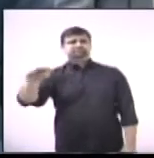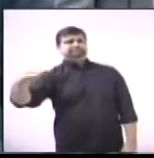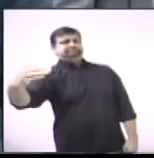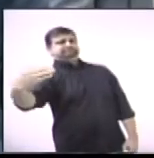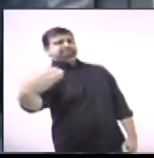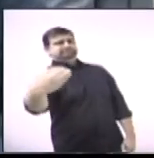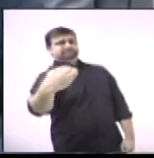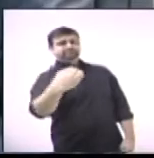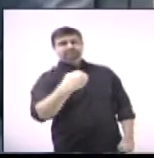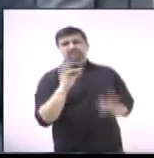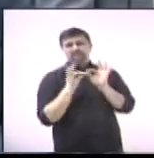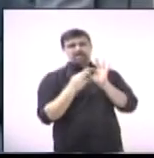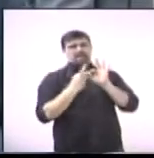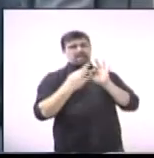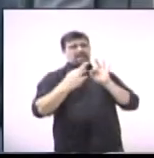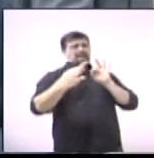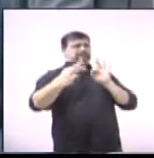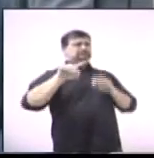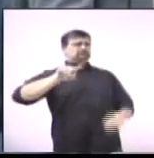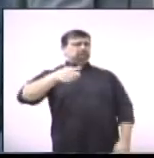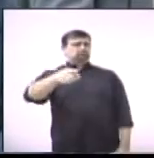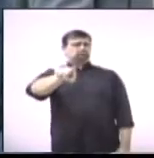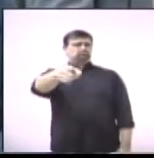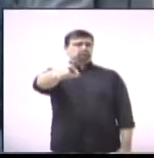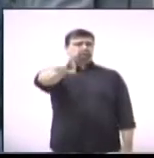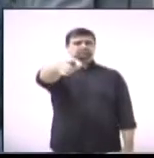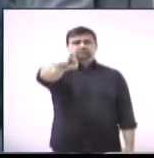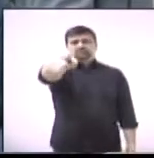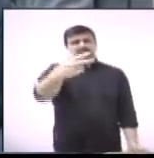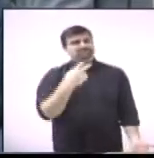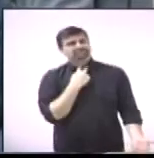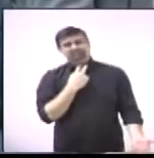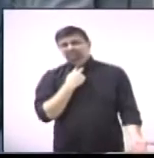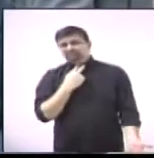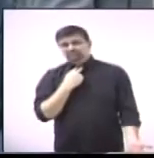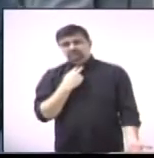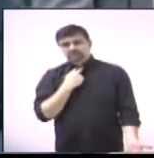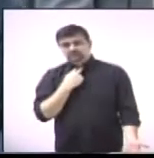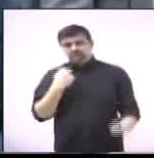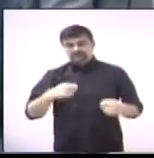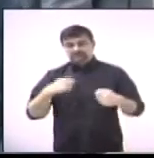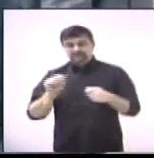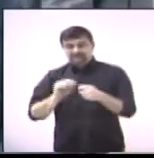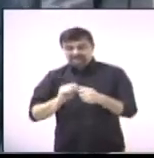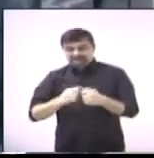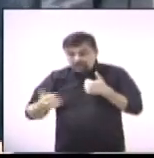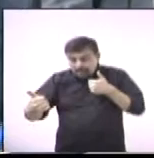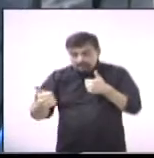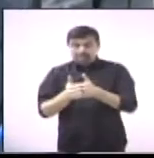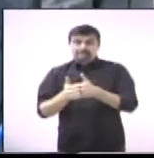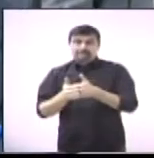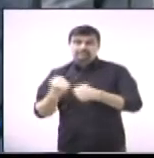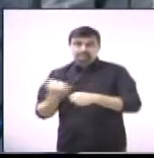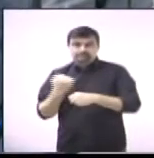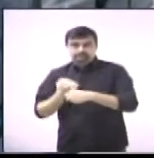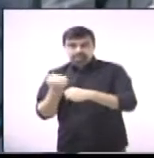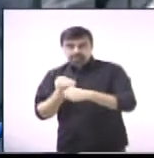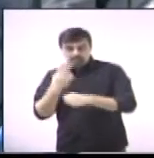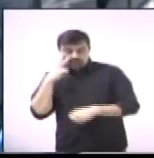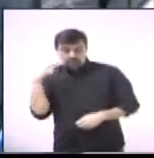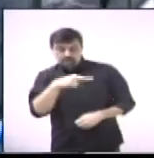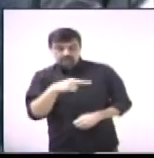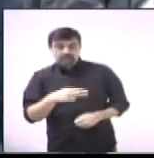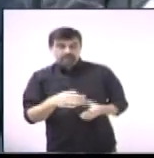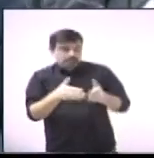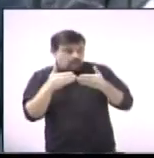você ter um retorno a sete quilômetros e meio do pedágio. Isso não existe, pelo que eu vi até lá, se tiver algum local que o